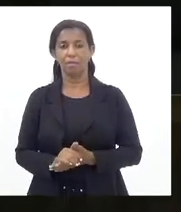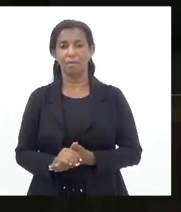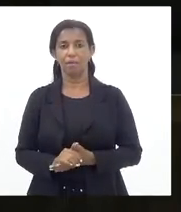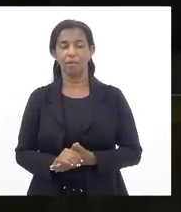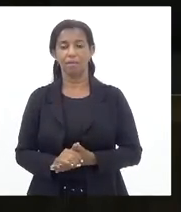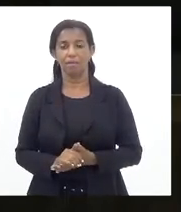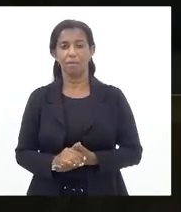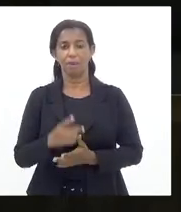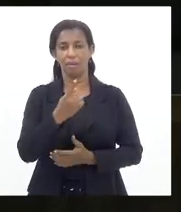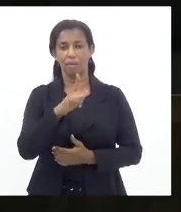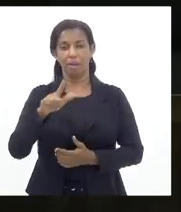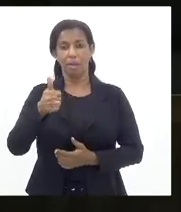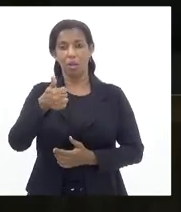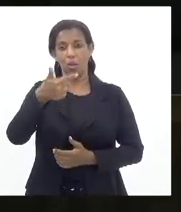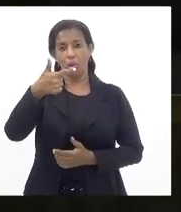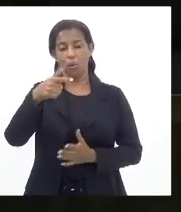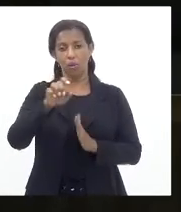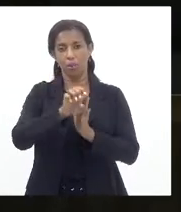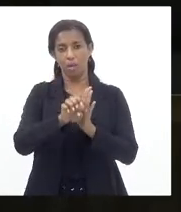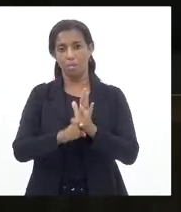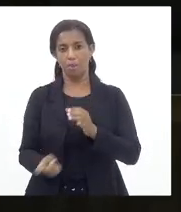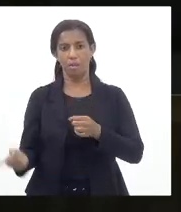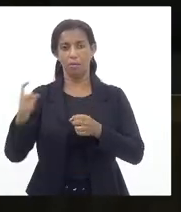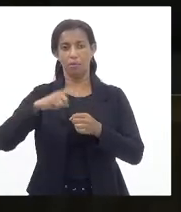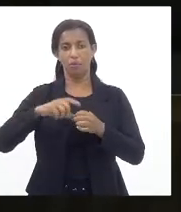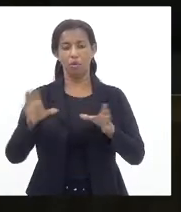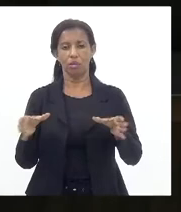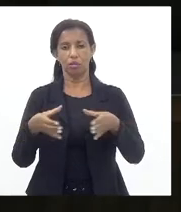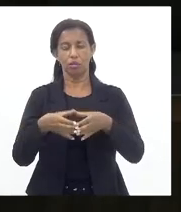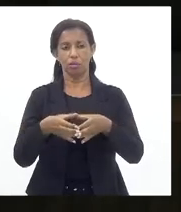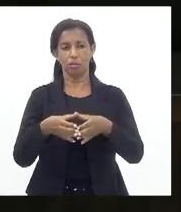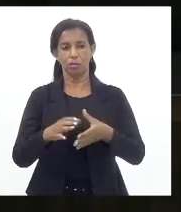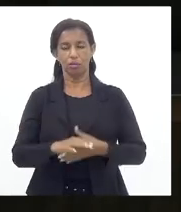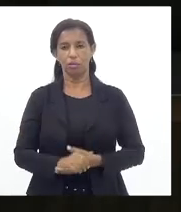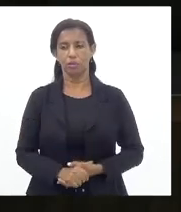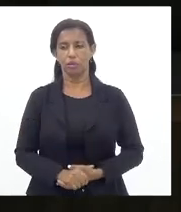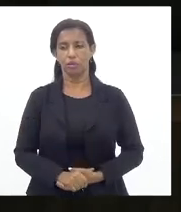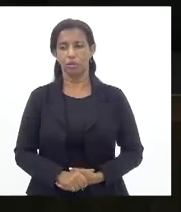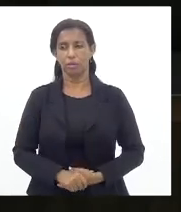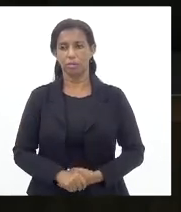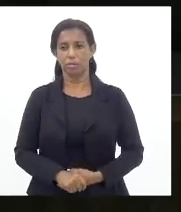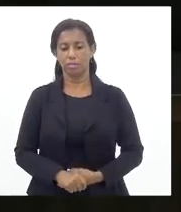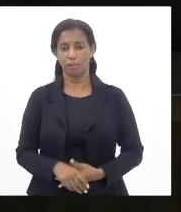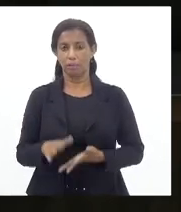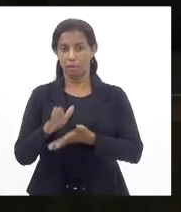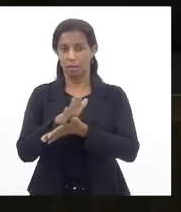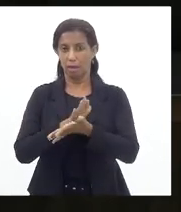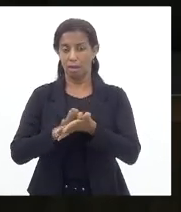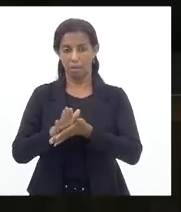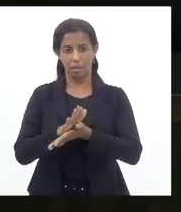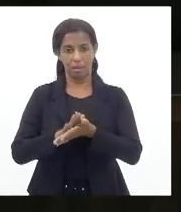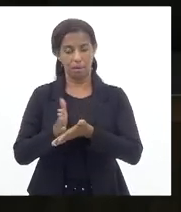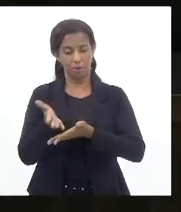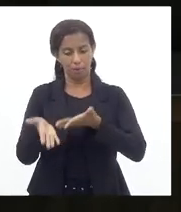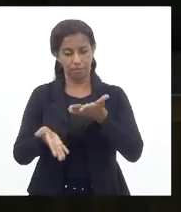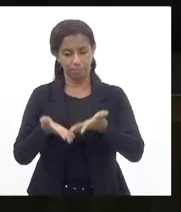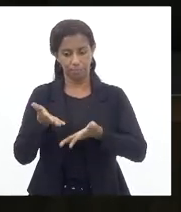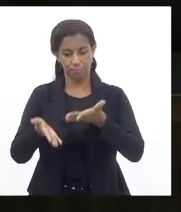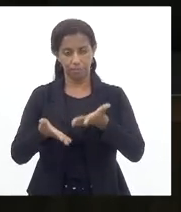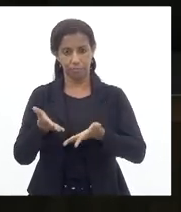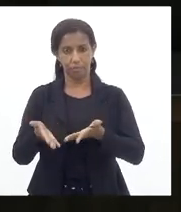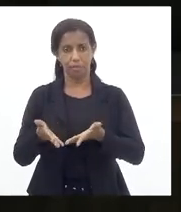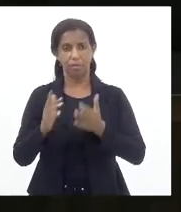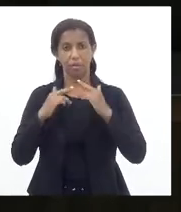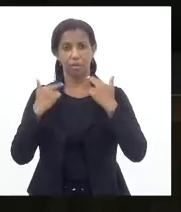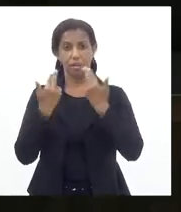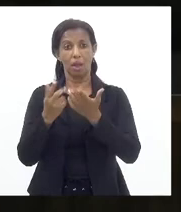recebeu 12 emendas e retorna às comissões. Nada mais havendo a tratar na presente